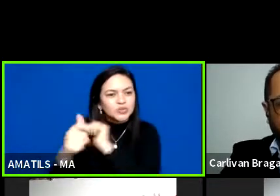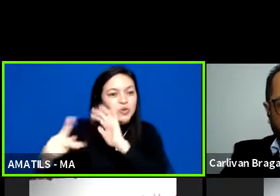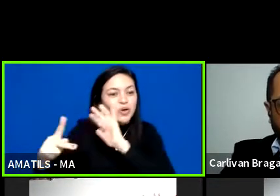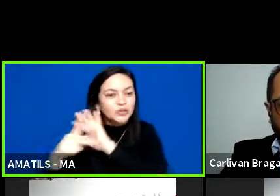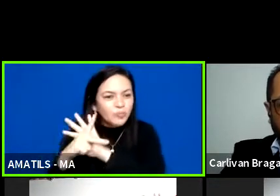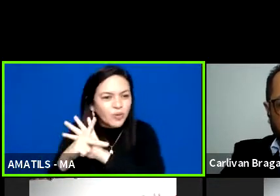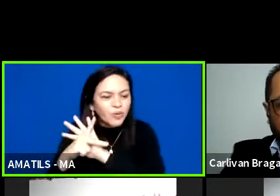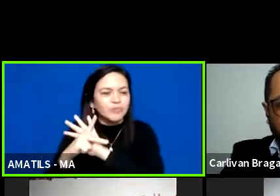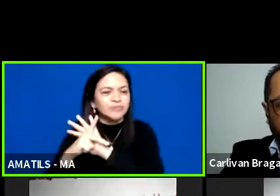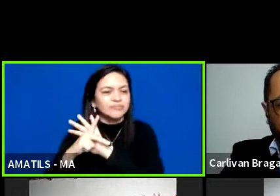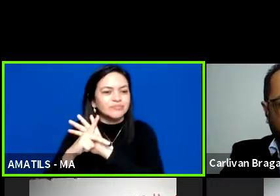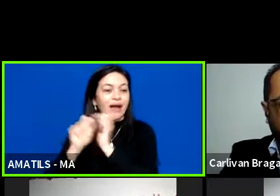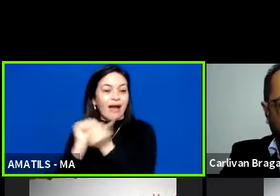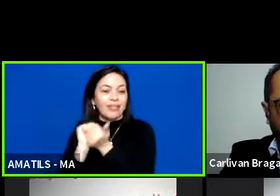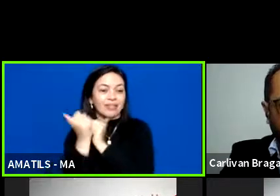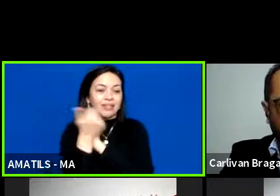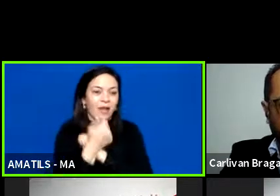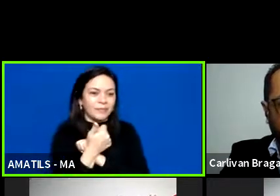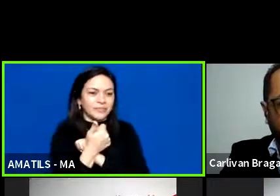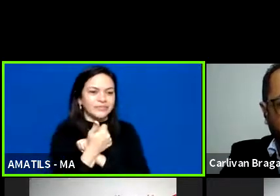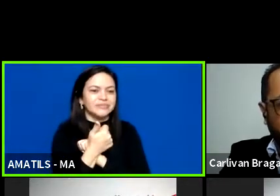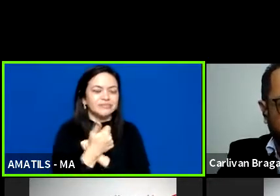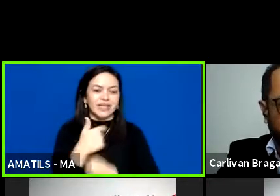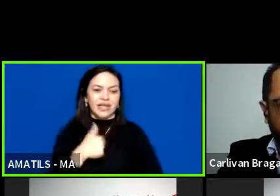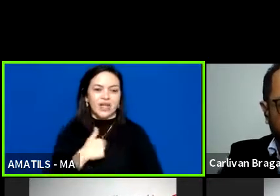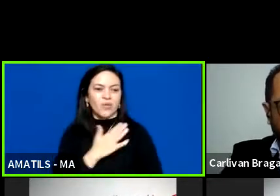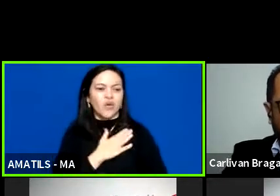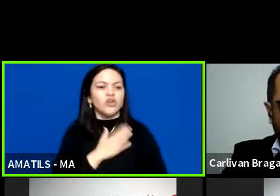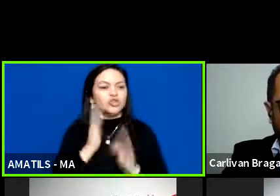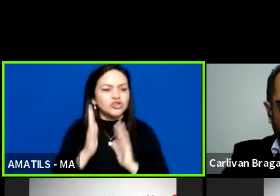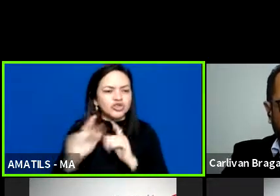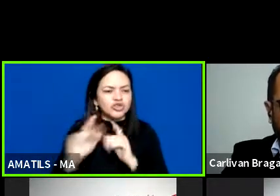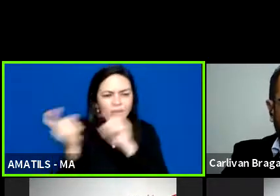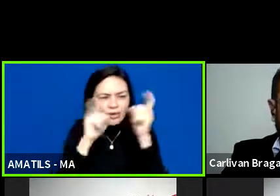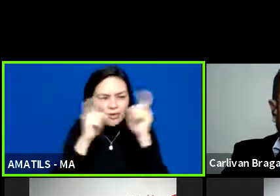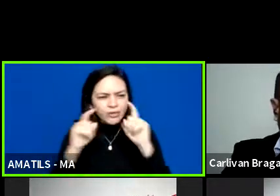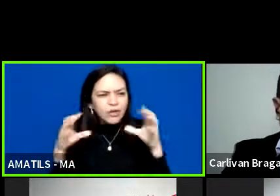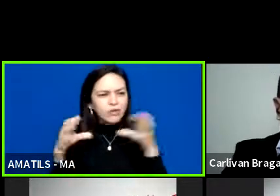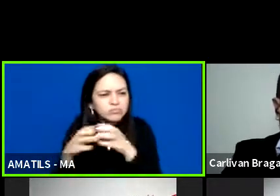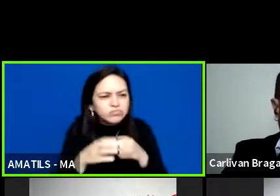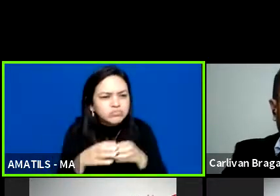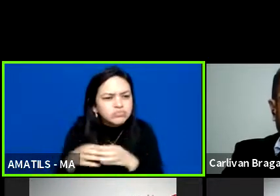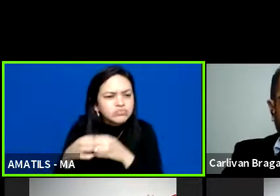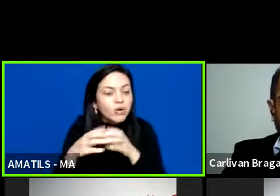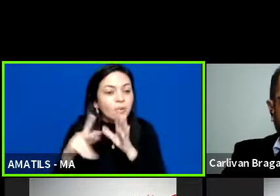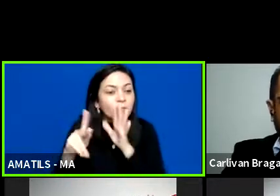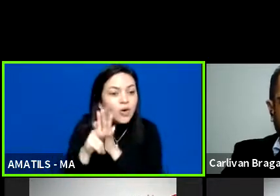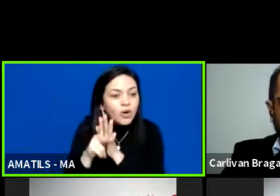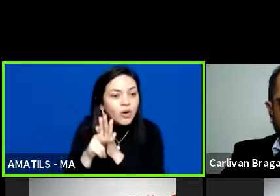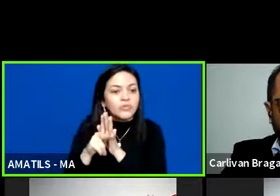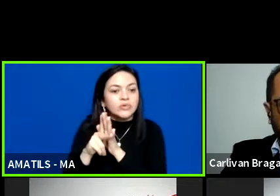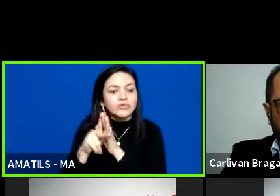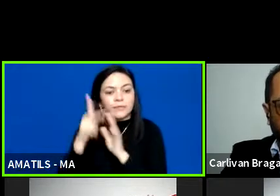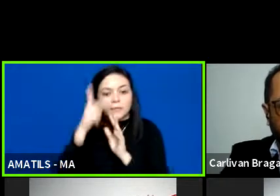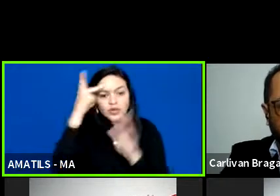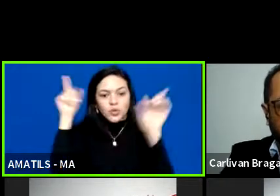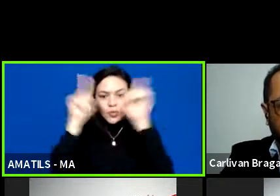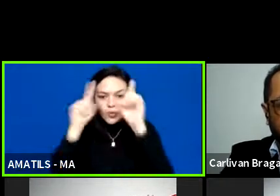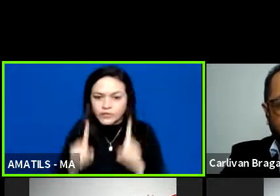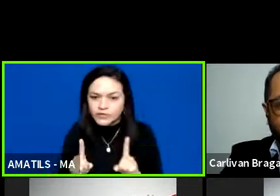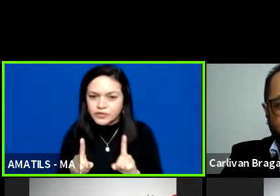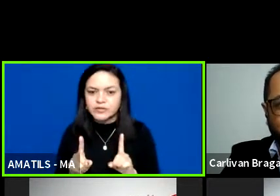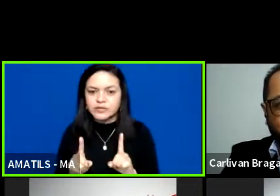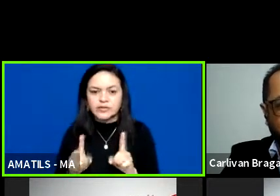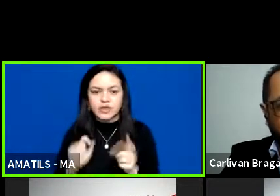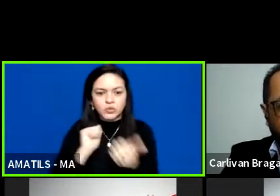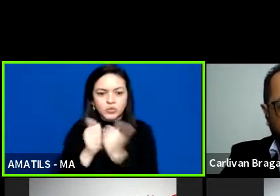adaptado. Eu estive reunido já com algumas entidades de pessoas com deficiência no esporte, ou para a pessoa com deficiência no esporte